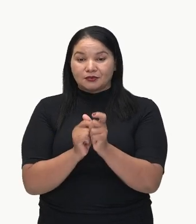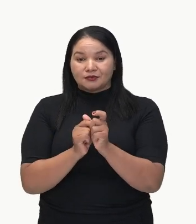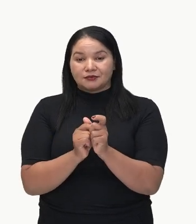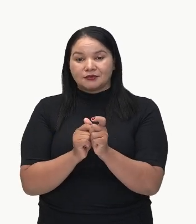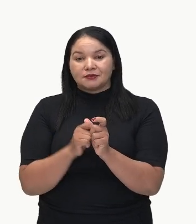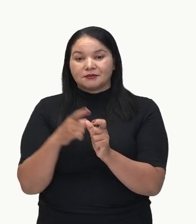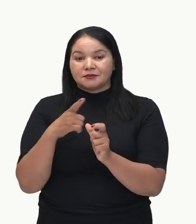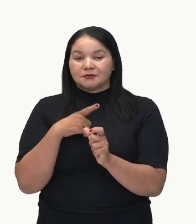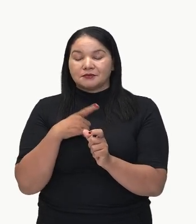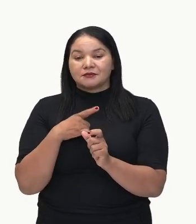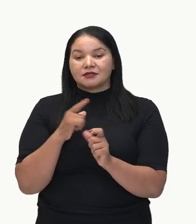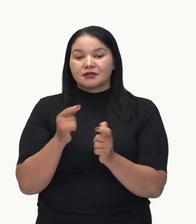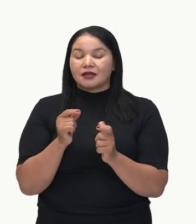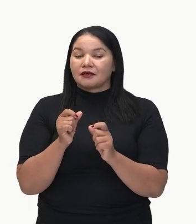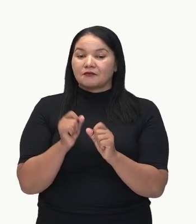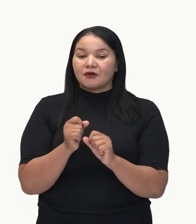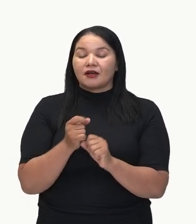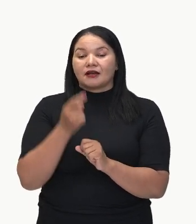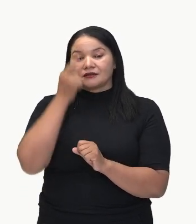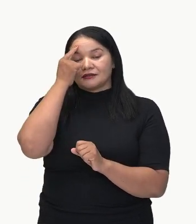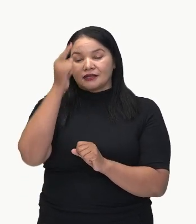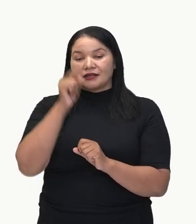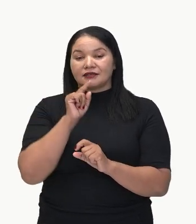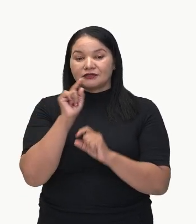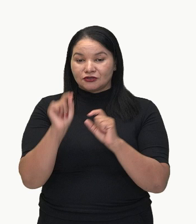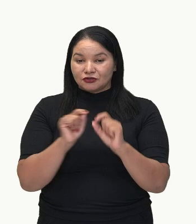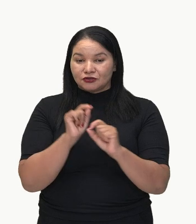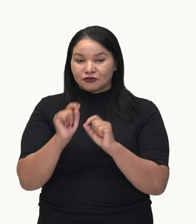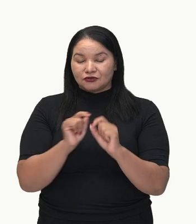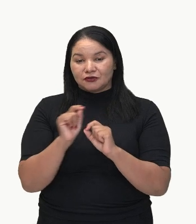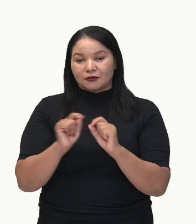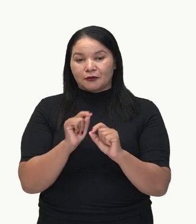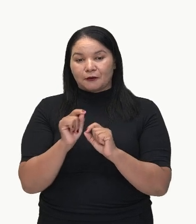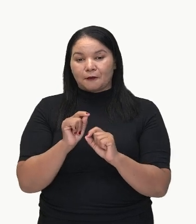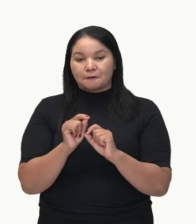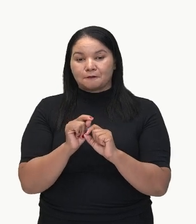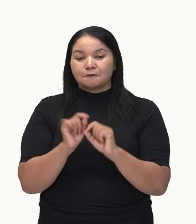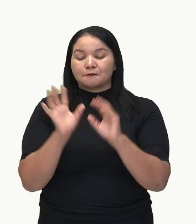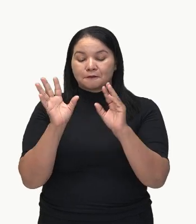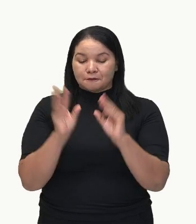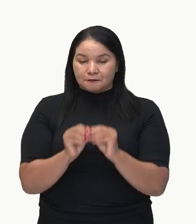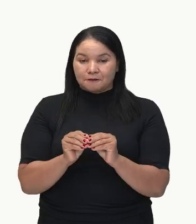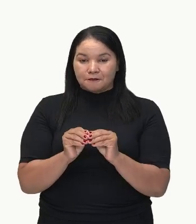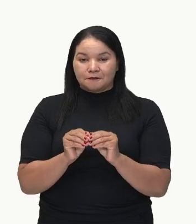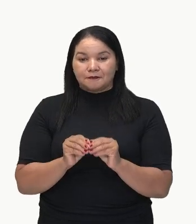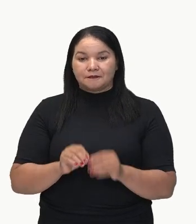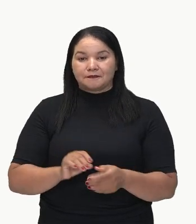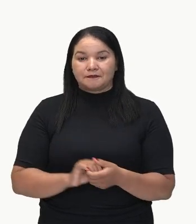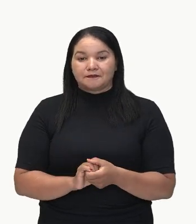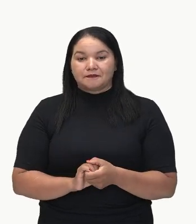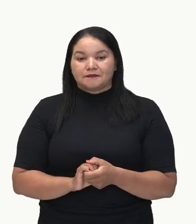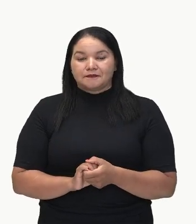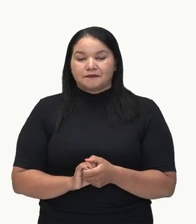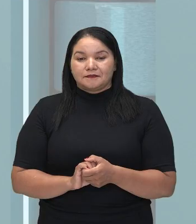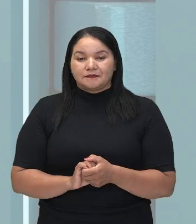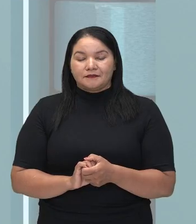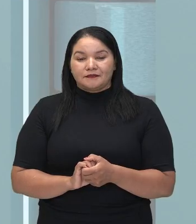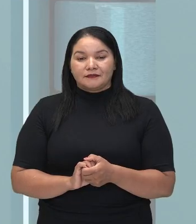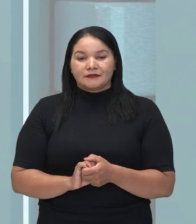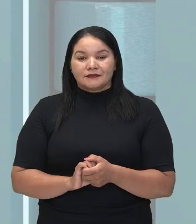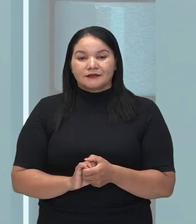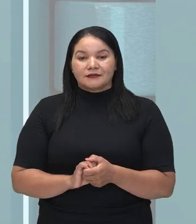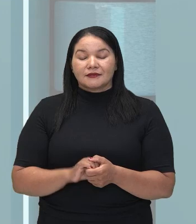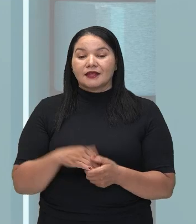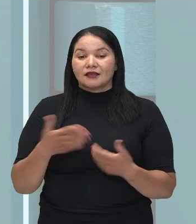conjunções trazem ideias de conclusão. Muito bem. Vamos falar sobre um